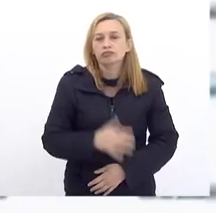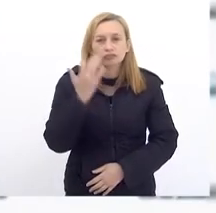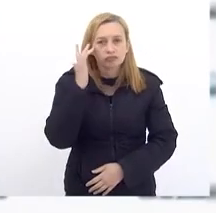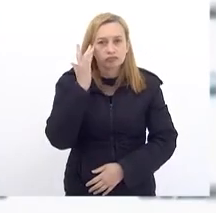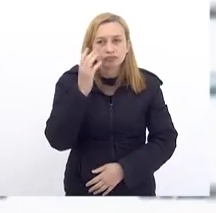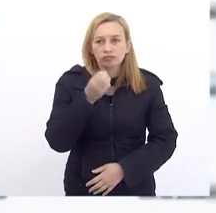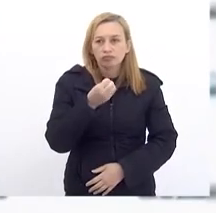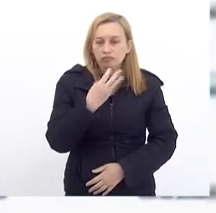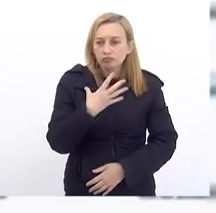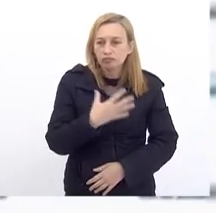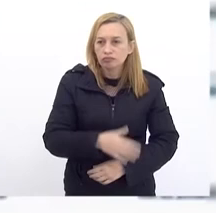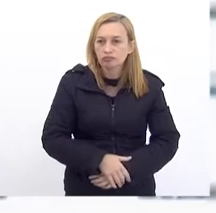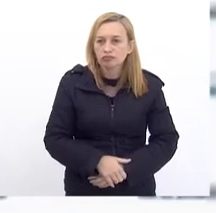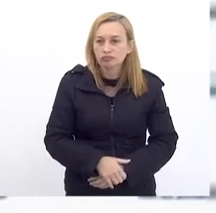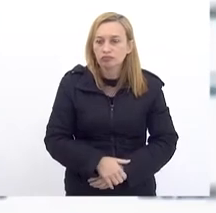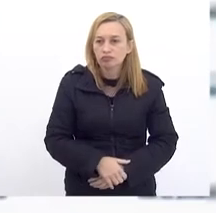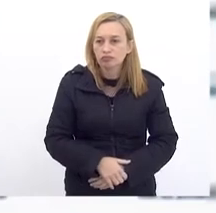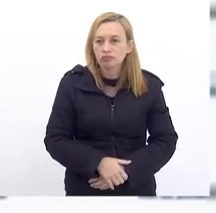parte Desses